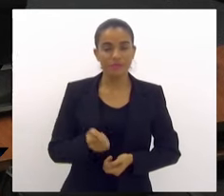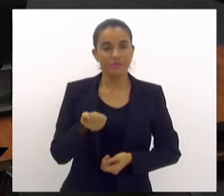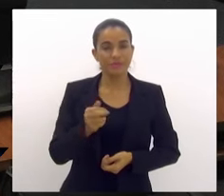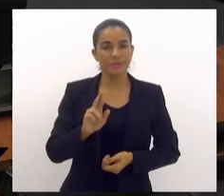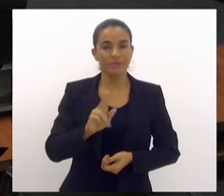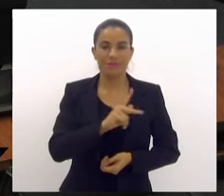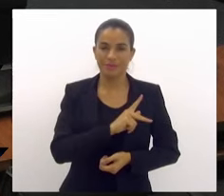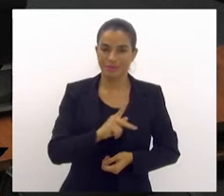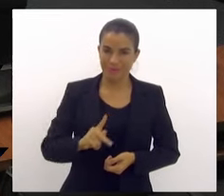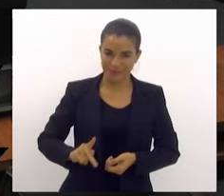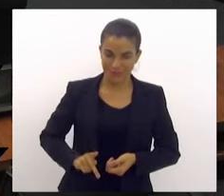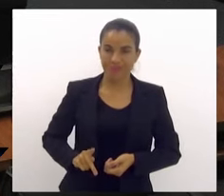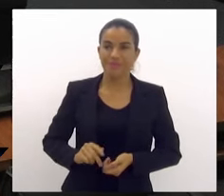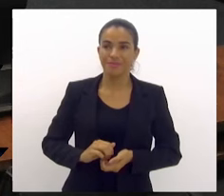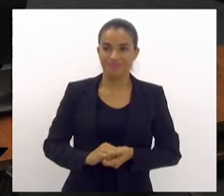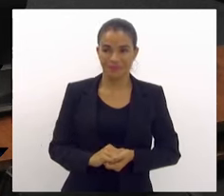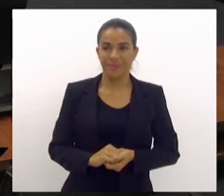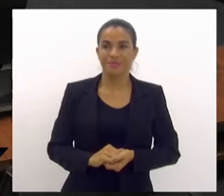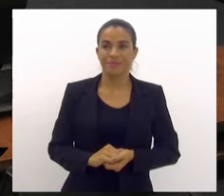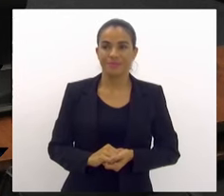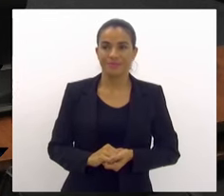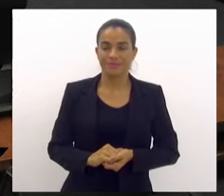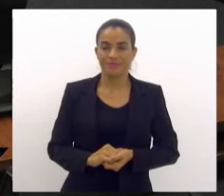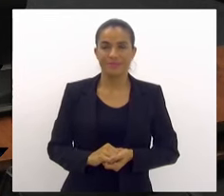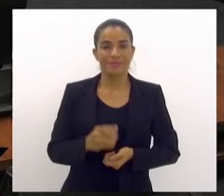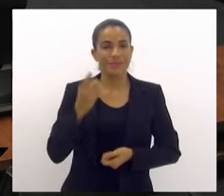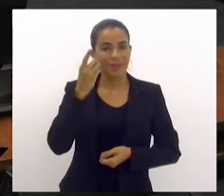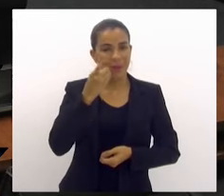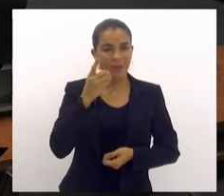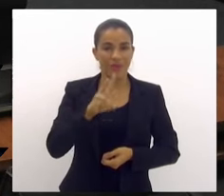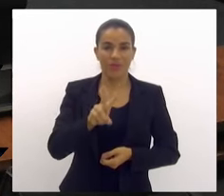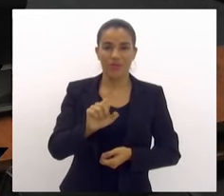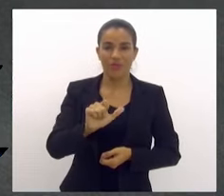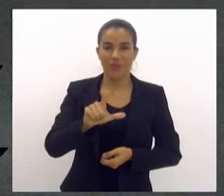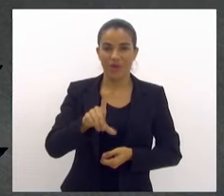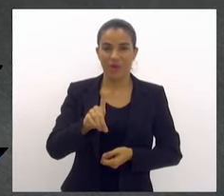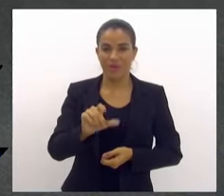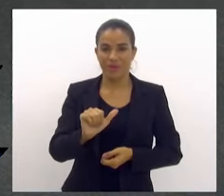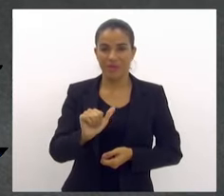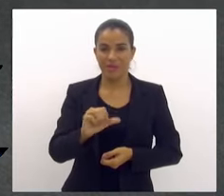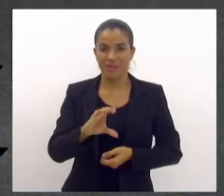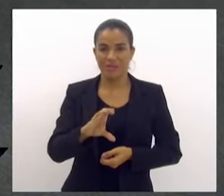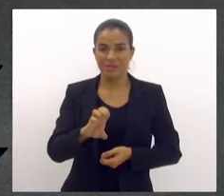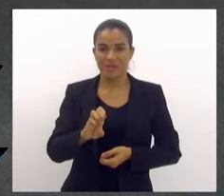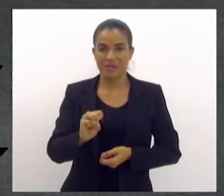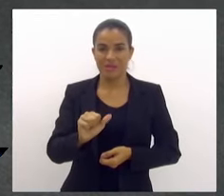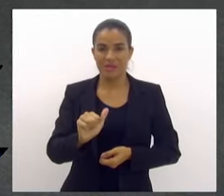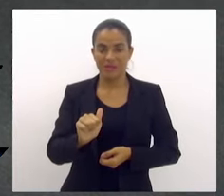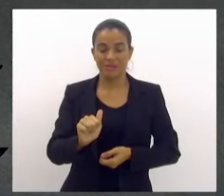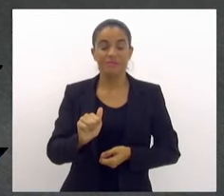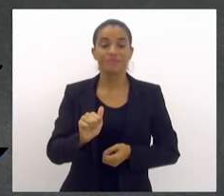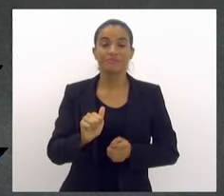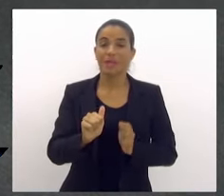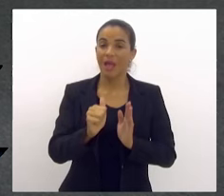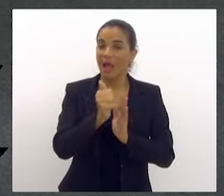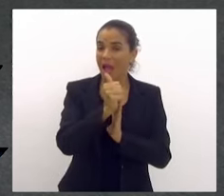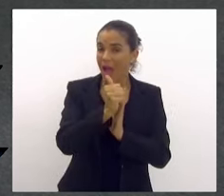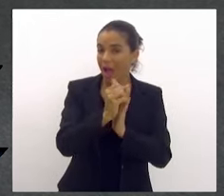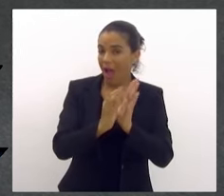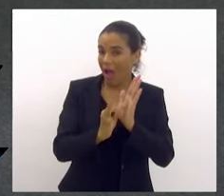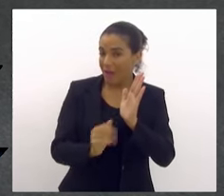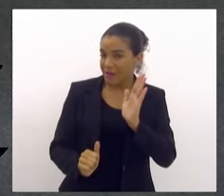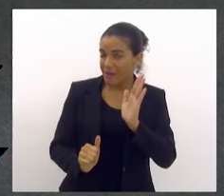Senhor presidente, deputado Valda Seasa, a ata reflete com